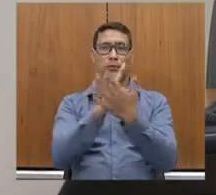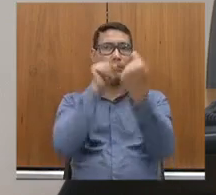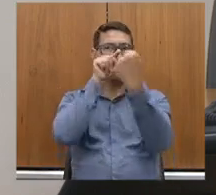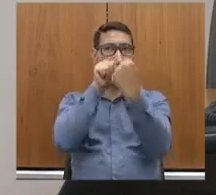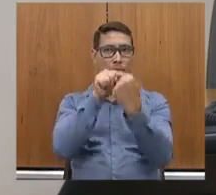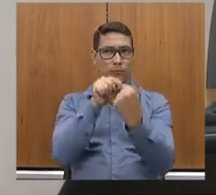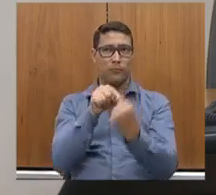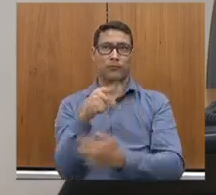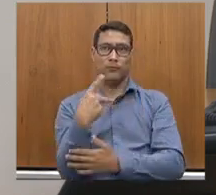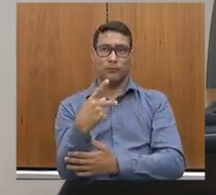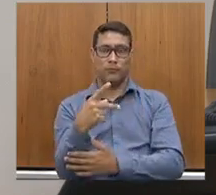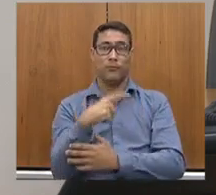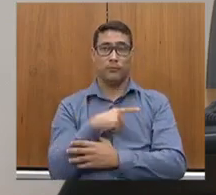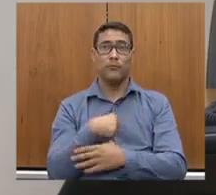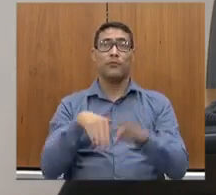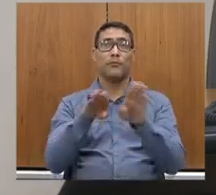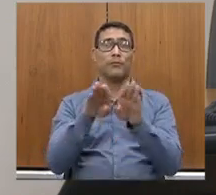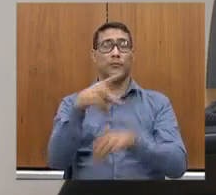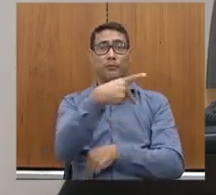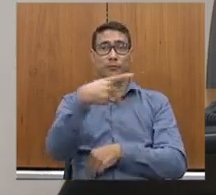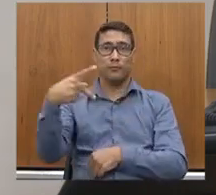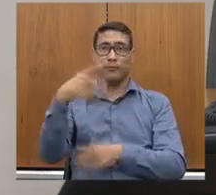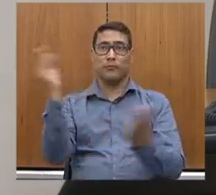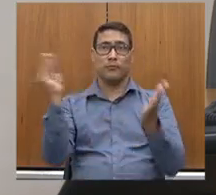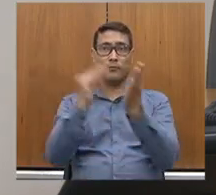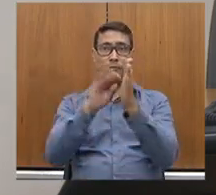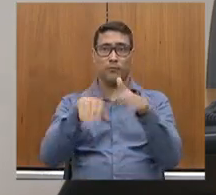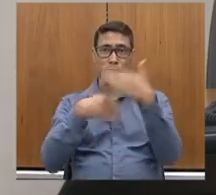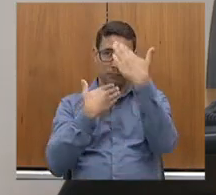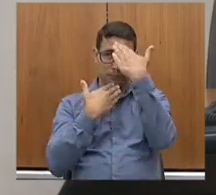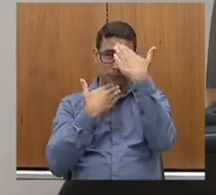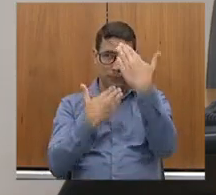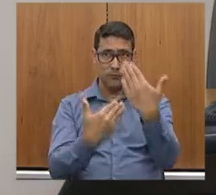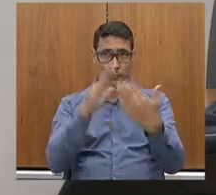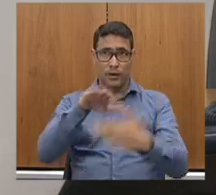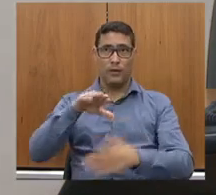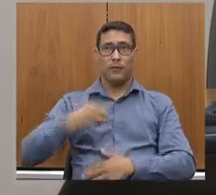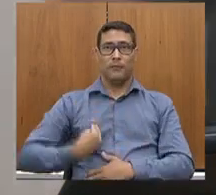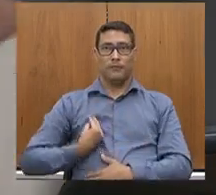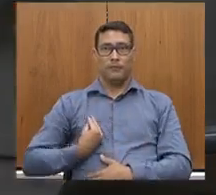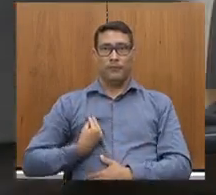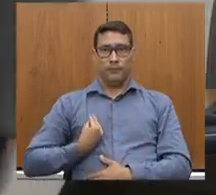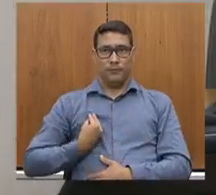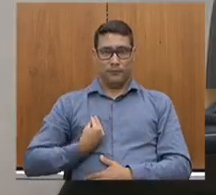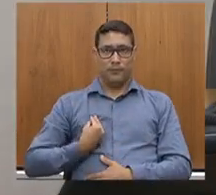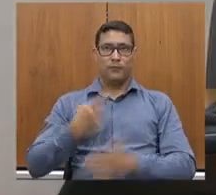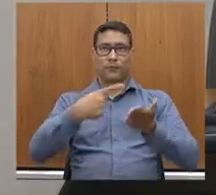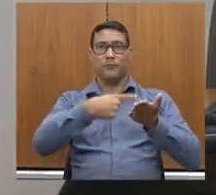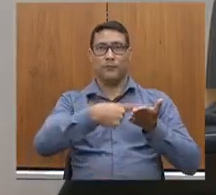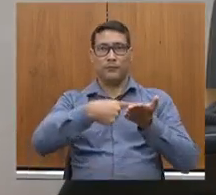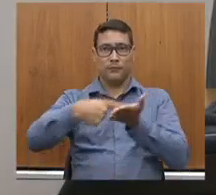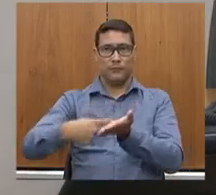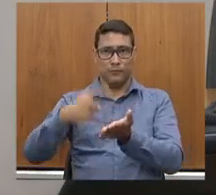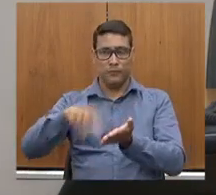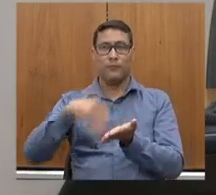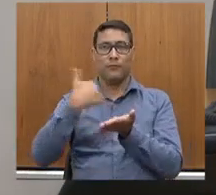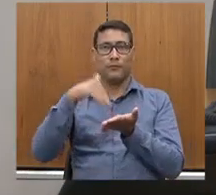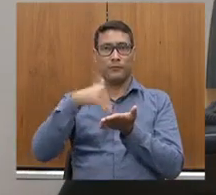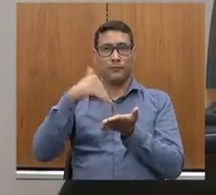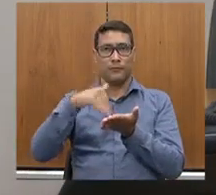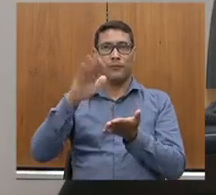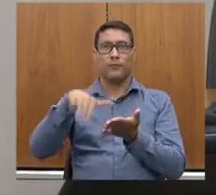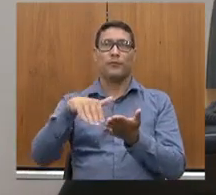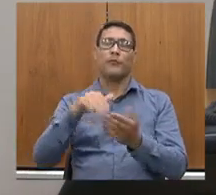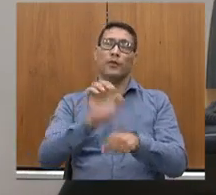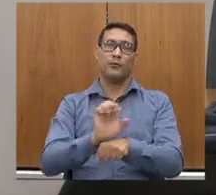A presidência registra e agradece a presença do convidado, secretário de Estado de